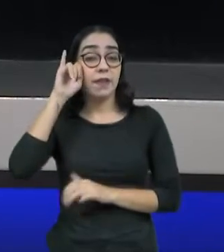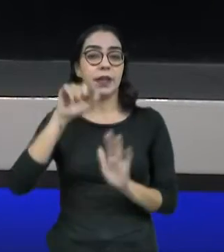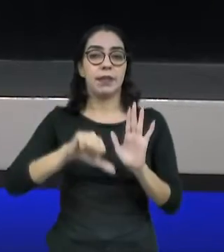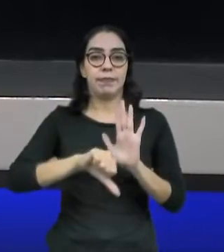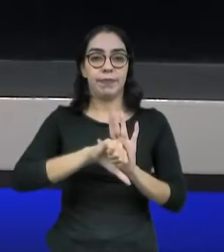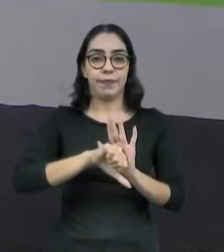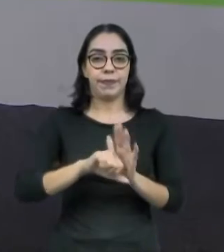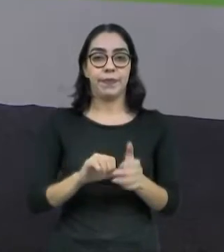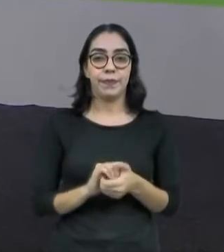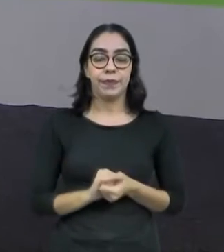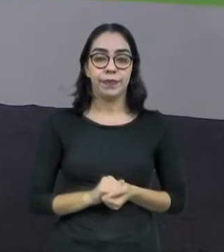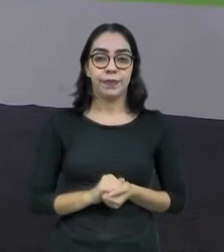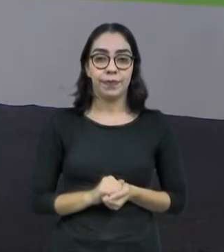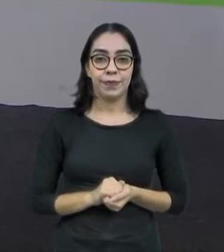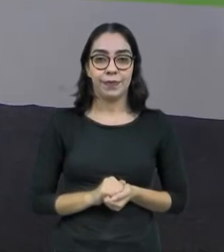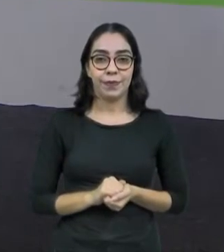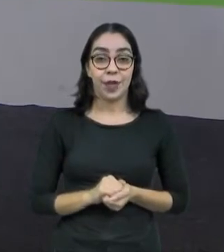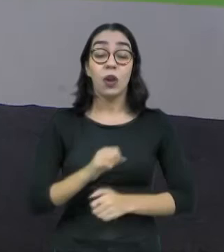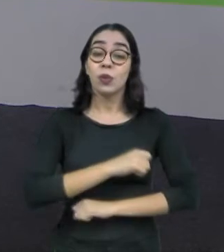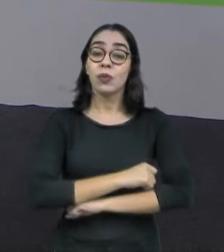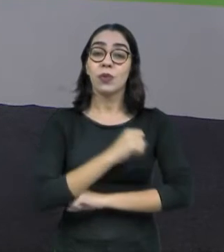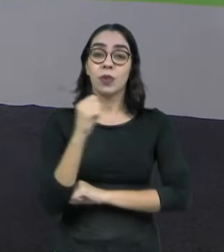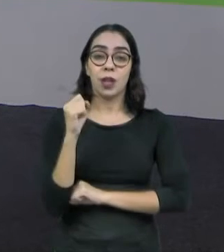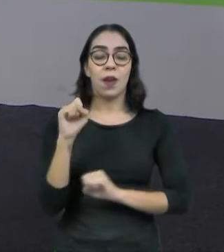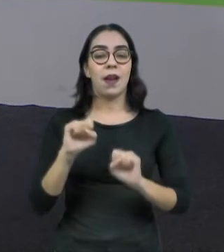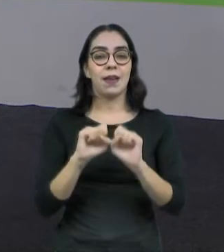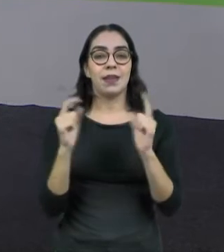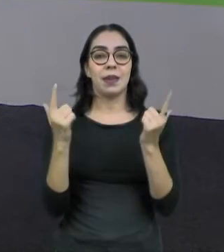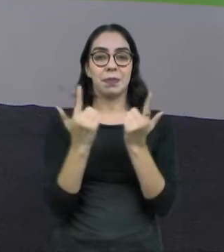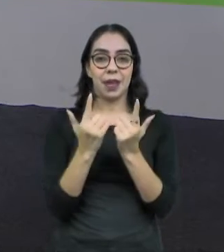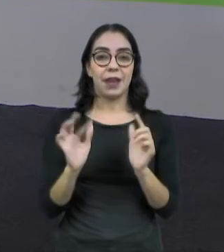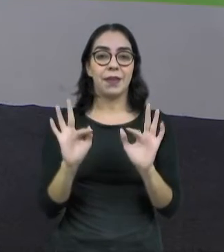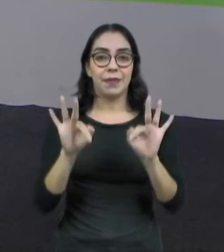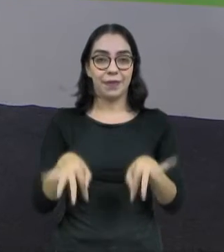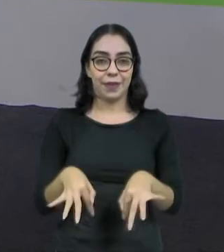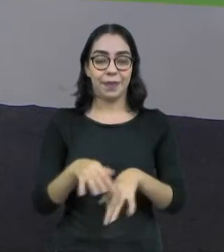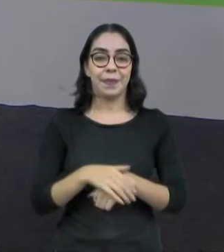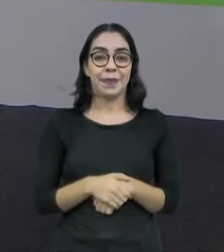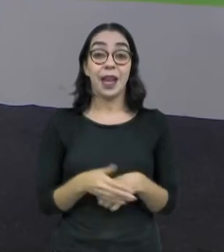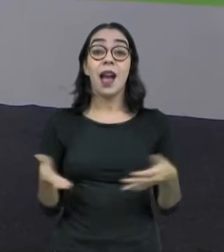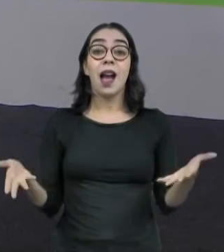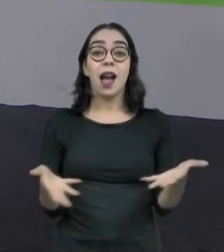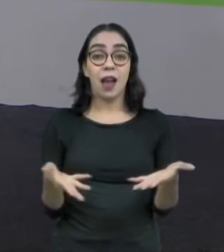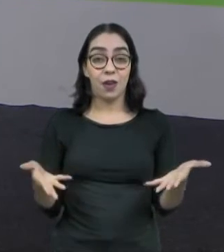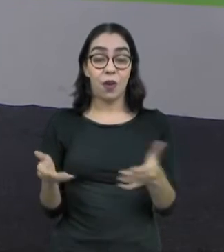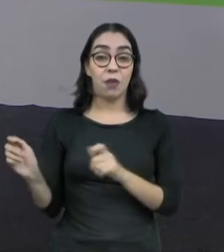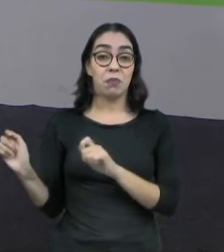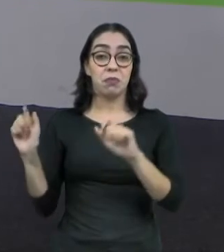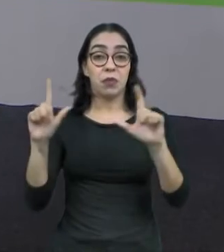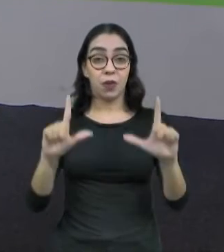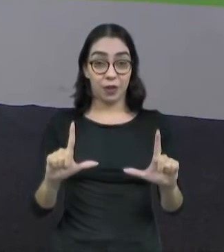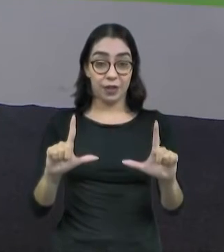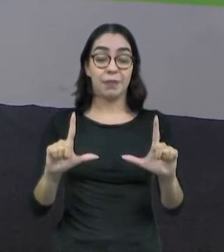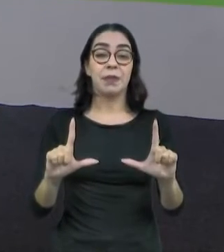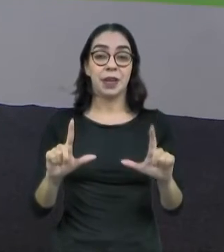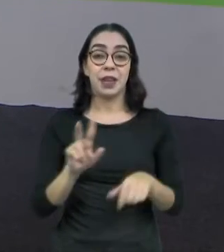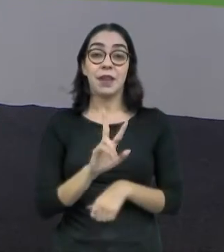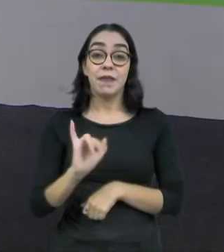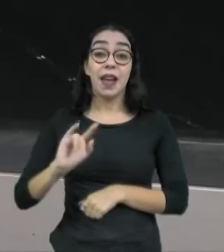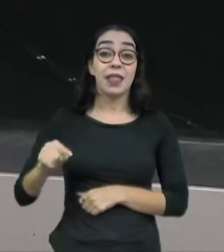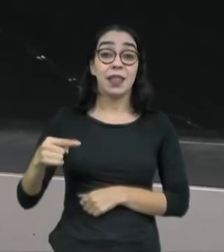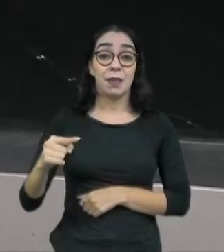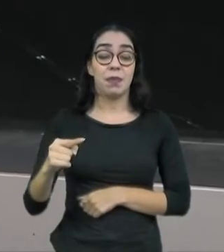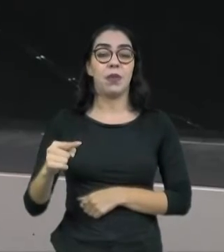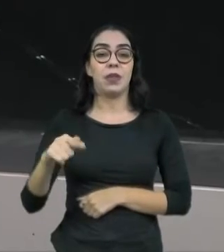votação. E o Jornal Assembleia está terminando. Fica agora com o programa em cena. Em seguida, tem o Questão de Ordem.